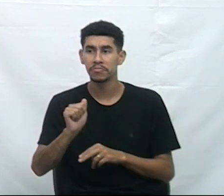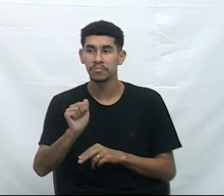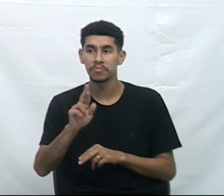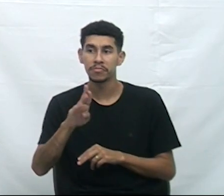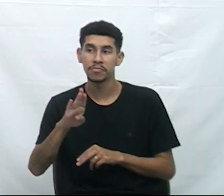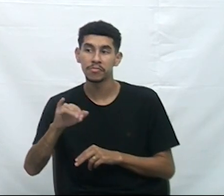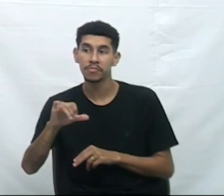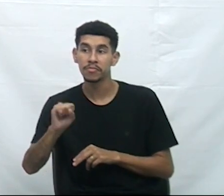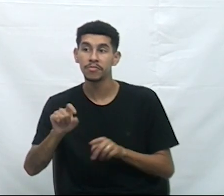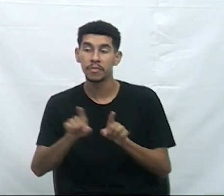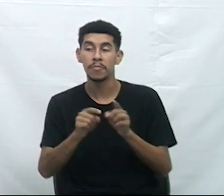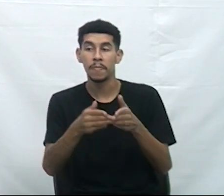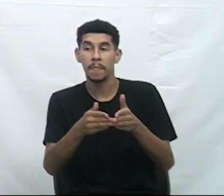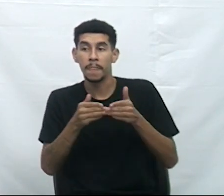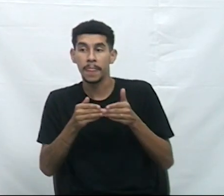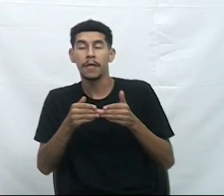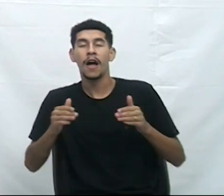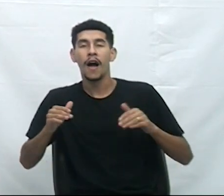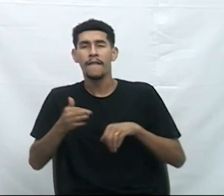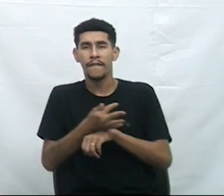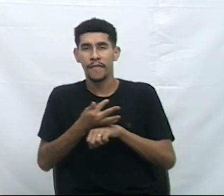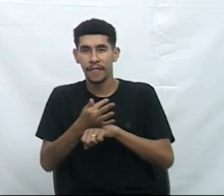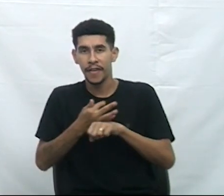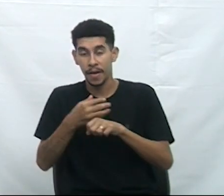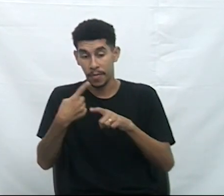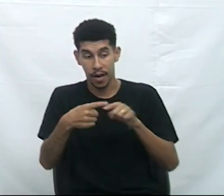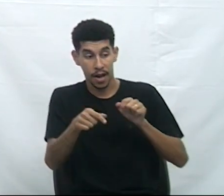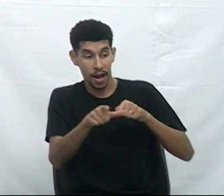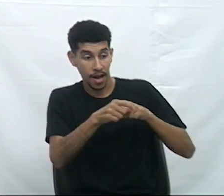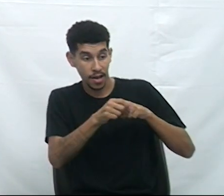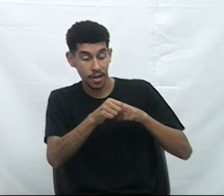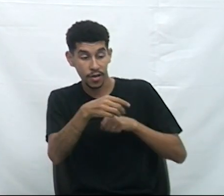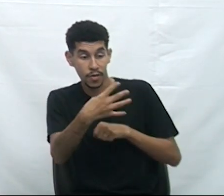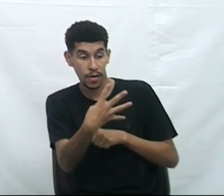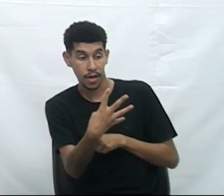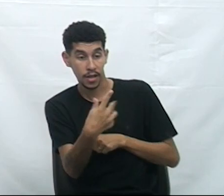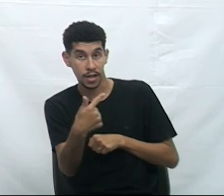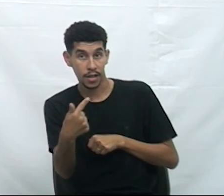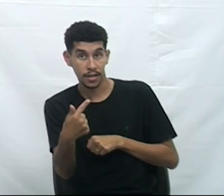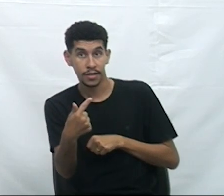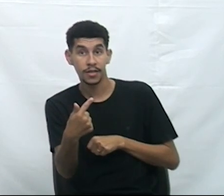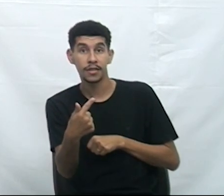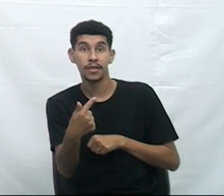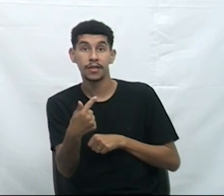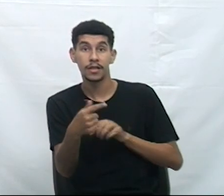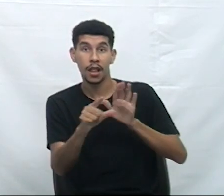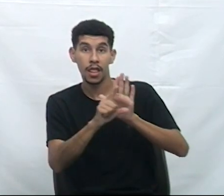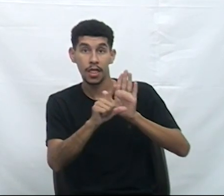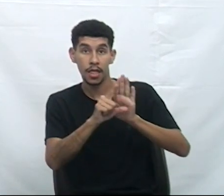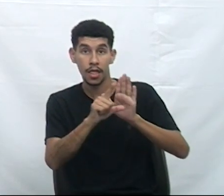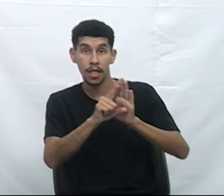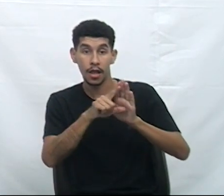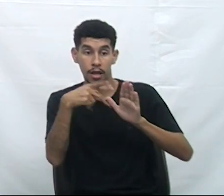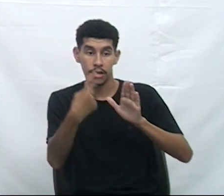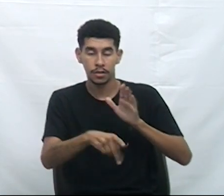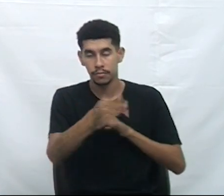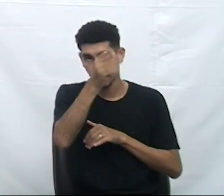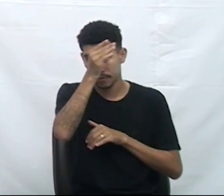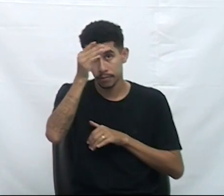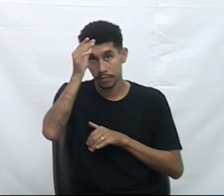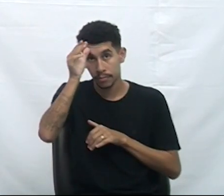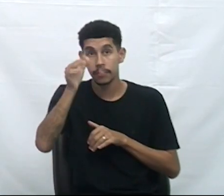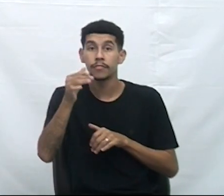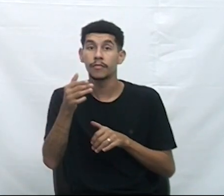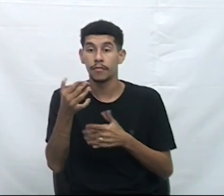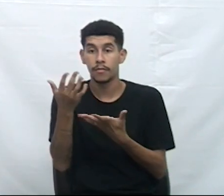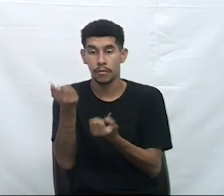gozo de férias. Portanto, conforme o artigo 47 da Lei Orgânica Municipal, assumirá